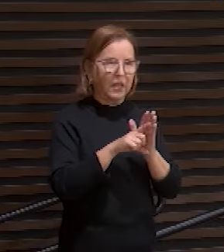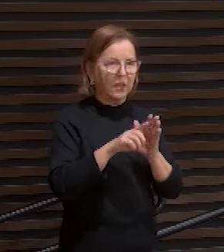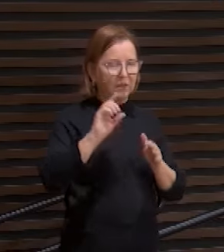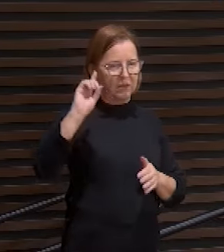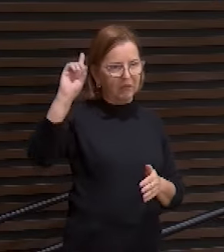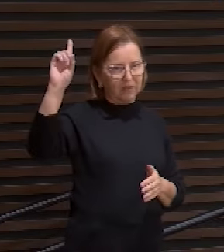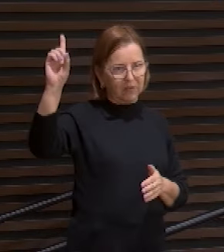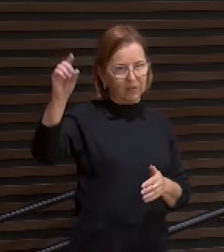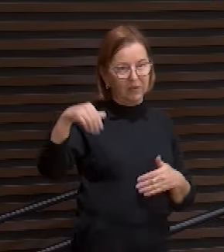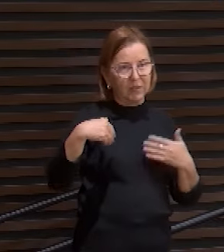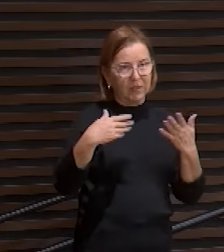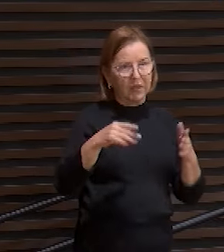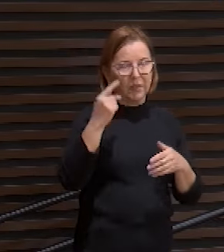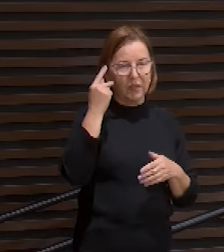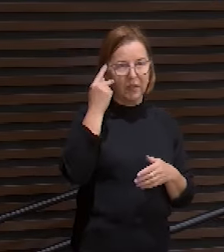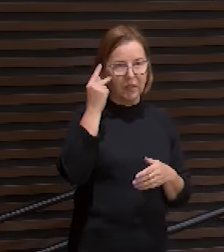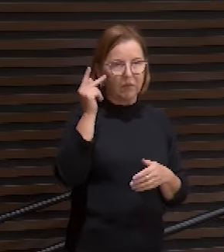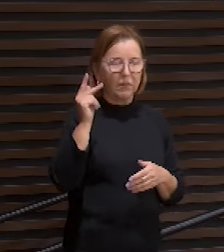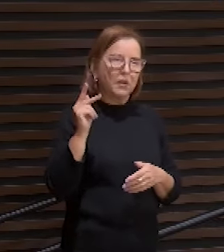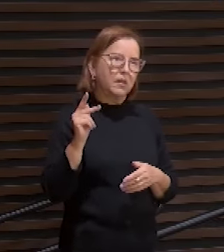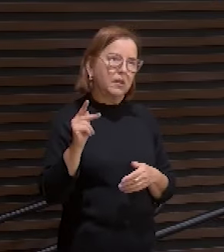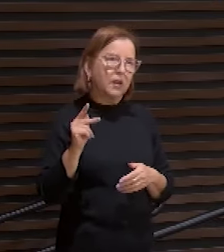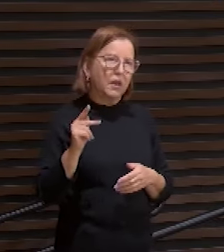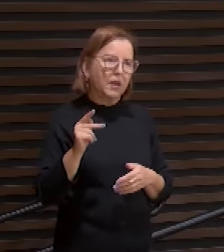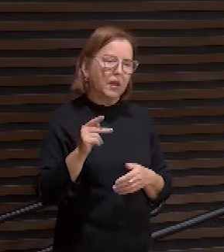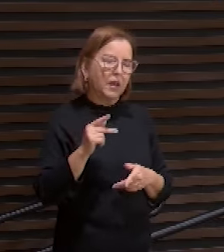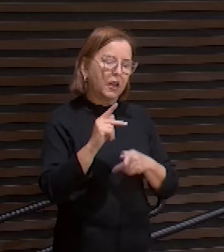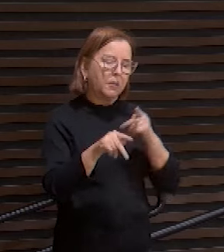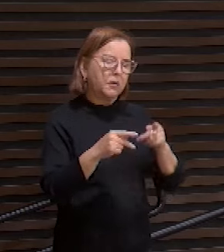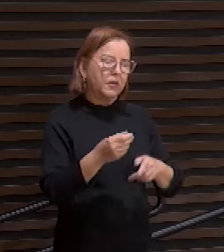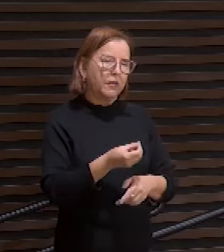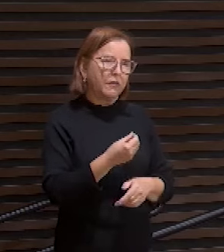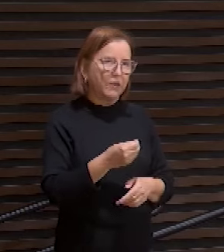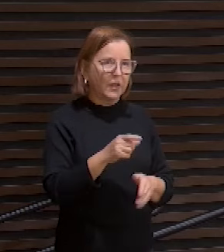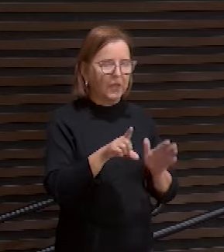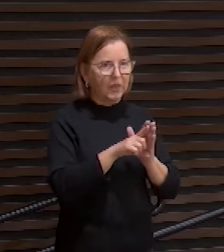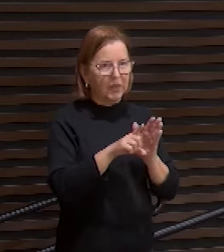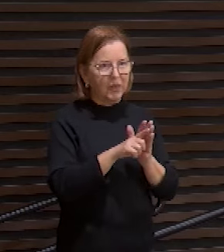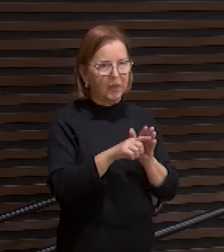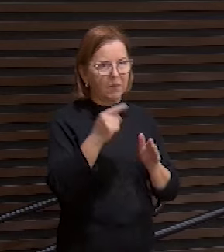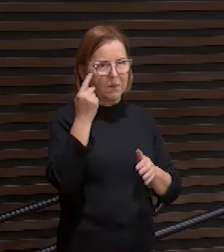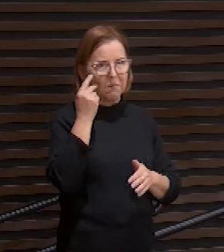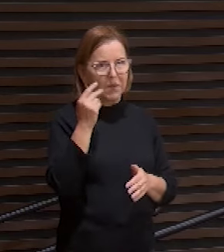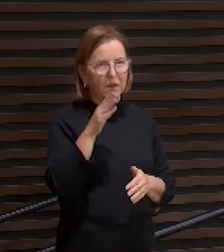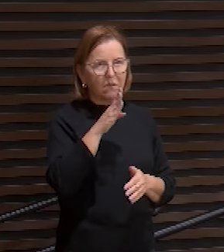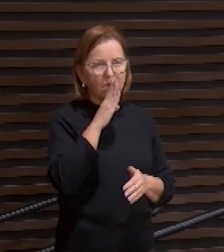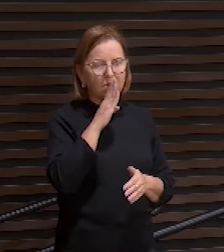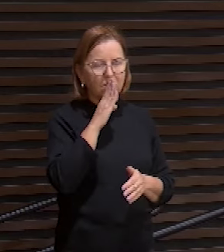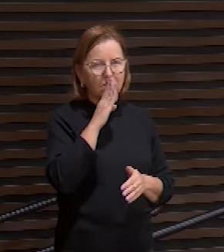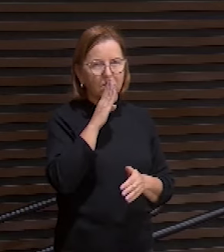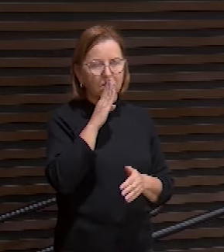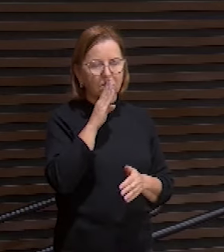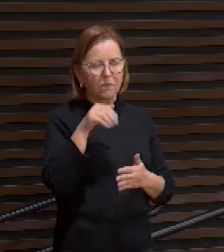ela foi dada aos que vivem na lei para que se cale toda a boca